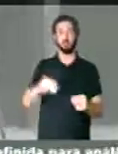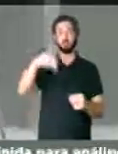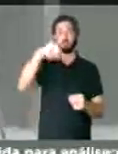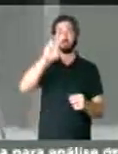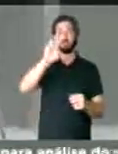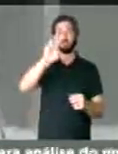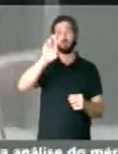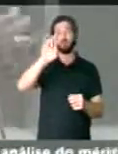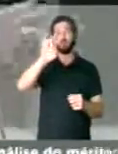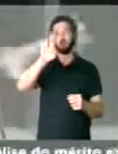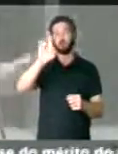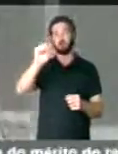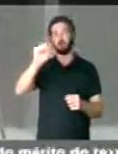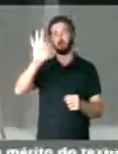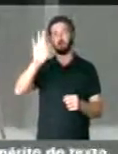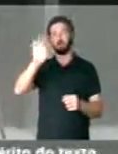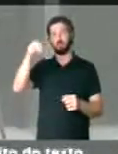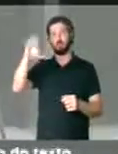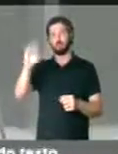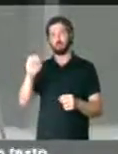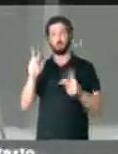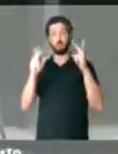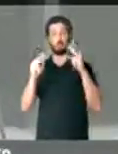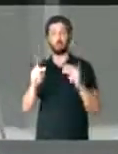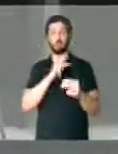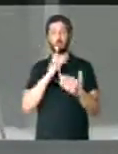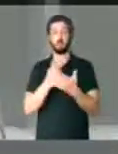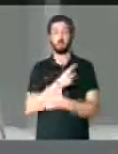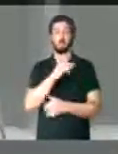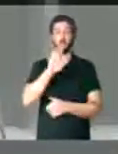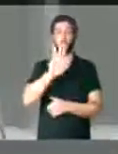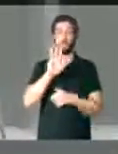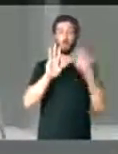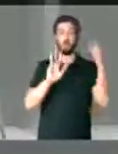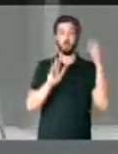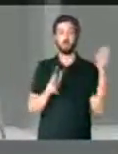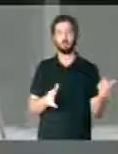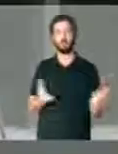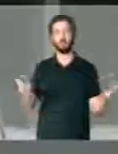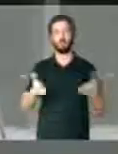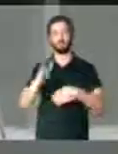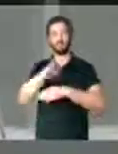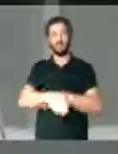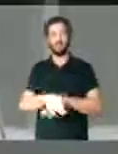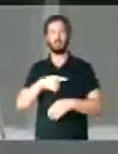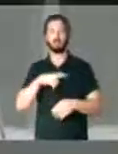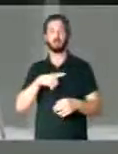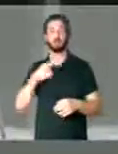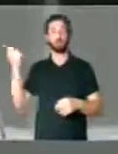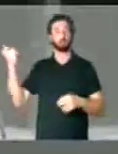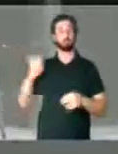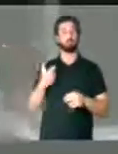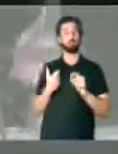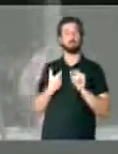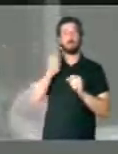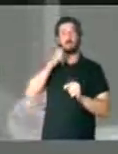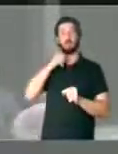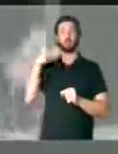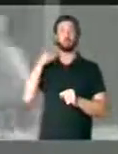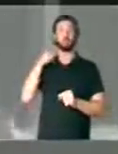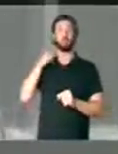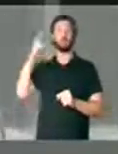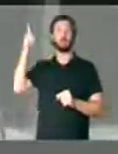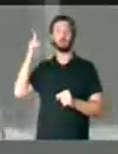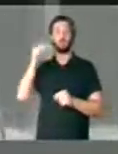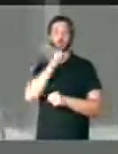Franco, bem similar ao que aconteceu com o presidente Lula, né? Agora, nessa tarde, nós tivemos a notícia que uma juíza do Rio,